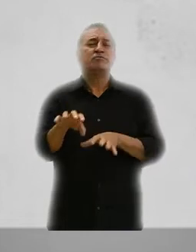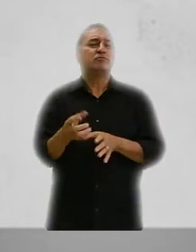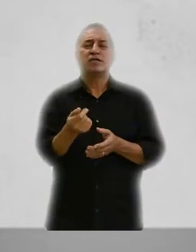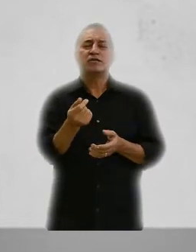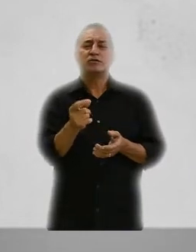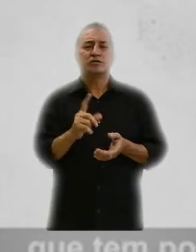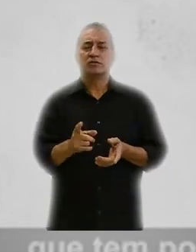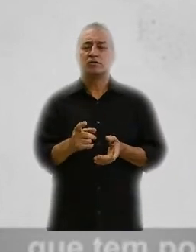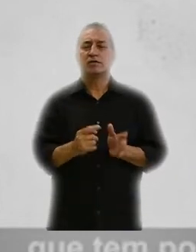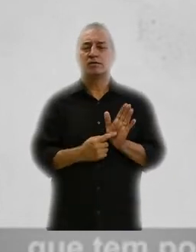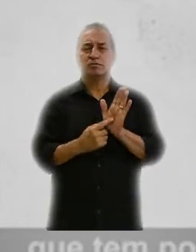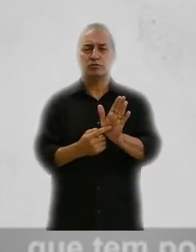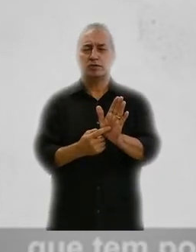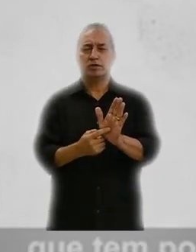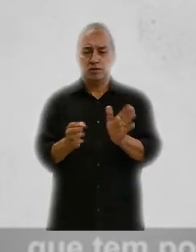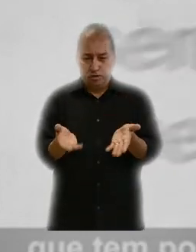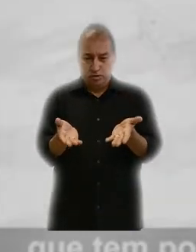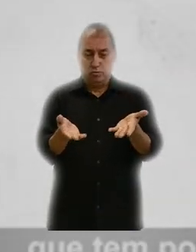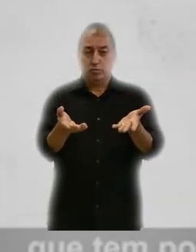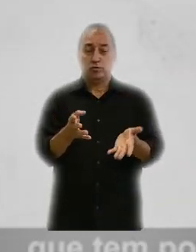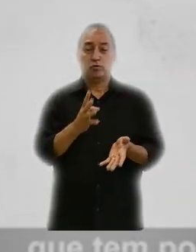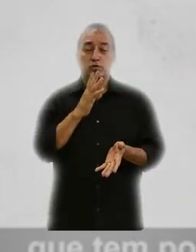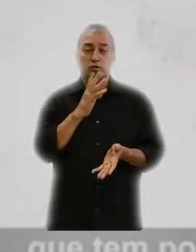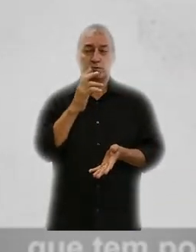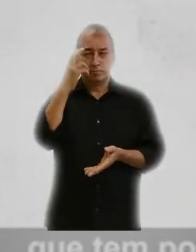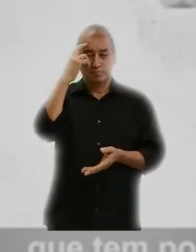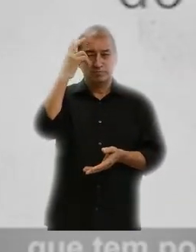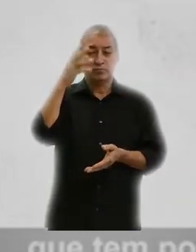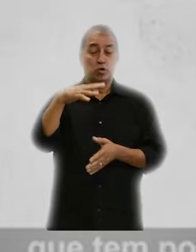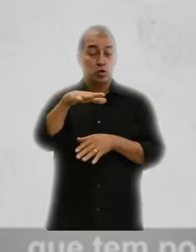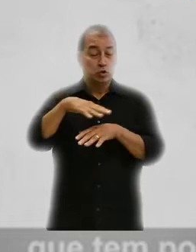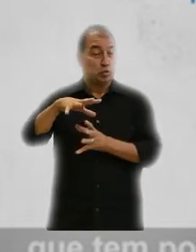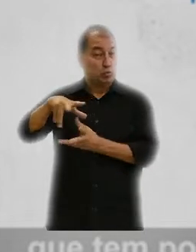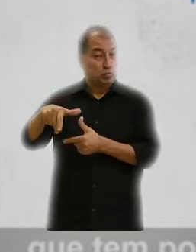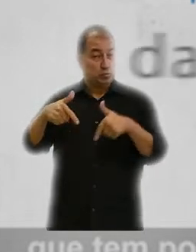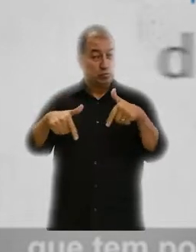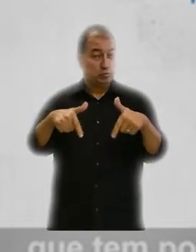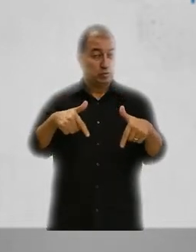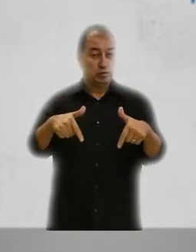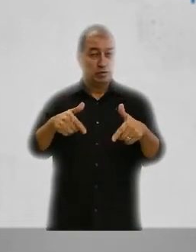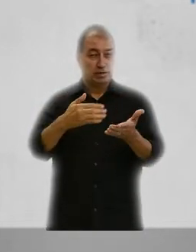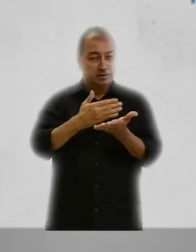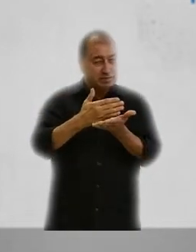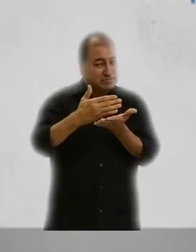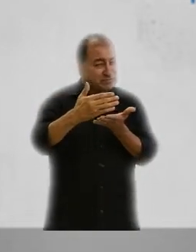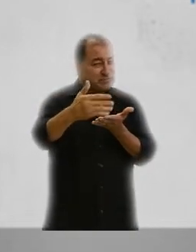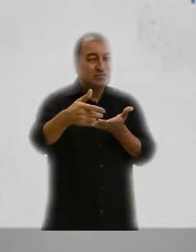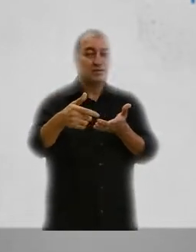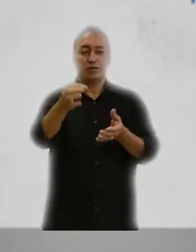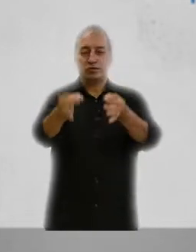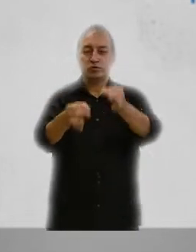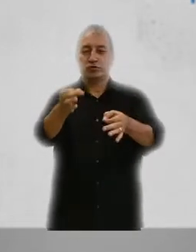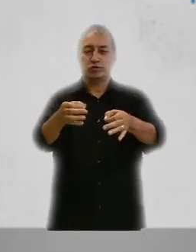lucrativos, que tem por missão promover o conhecimento e a reflexão sobre o mundo do trabalho e a trajetória da